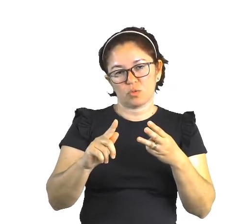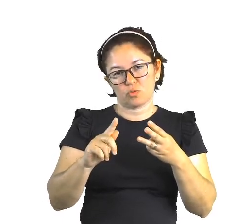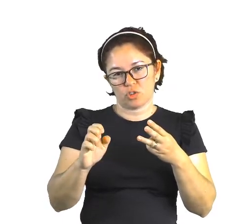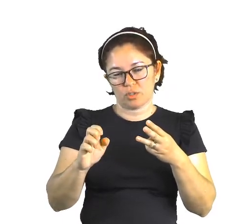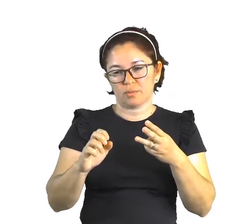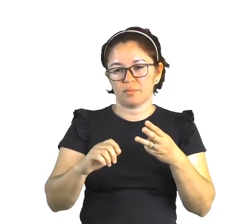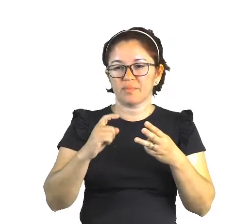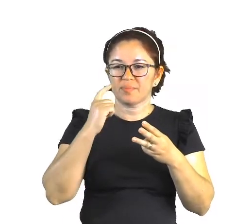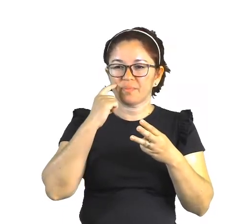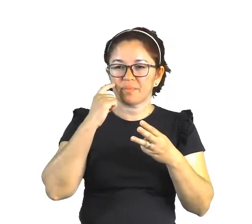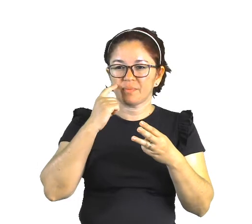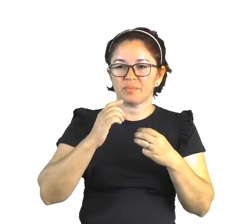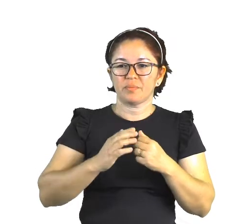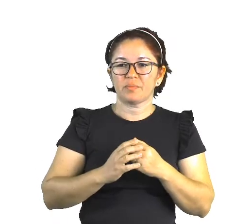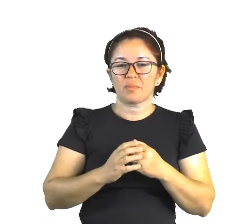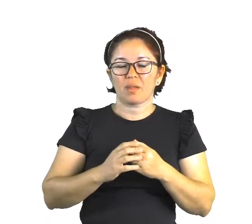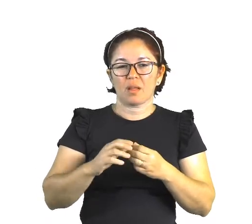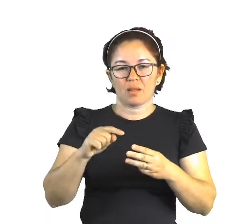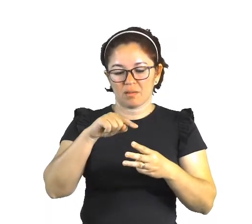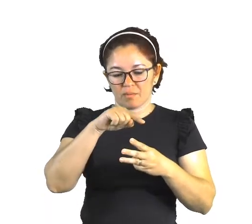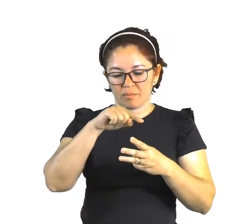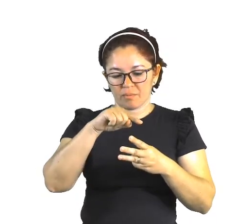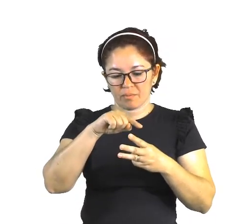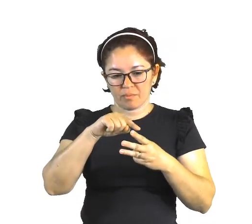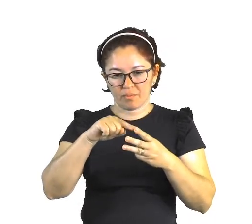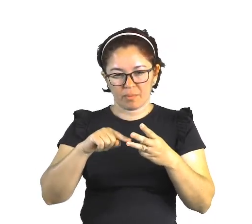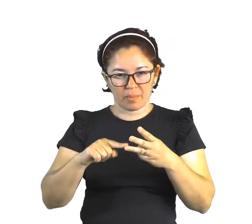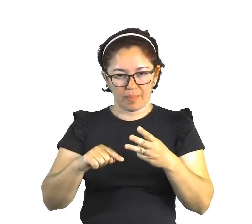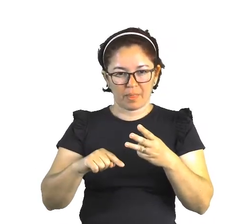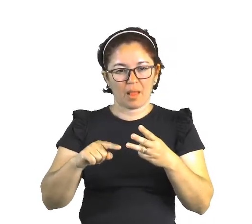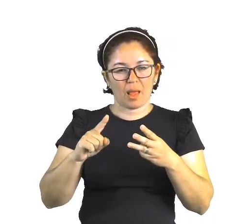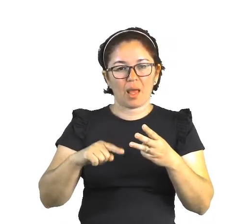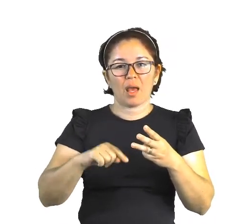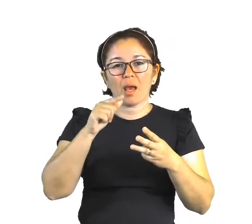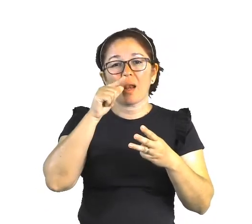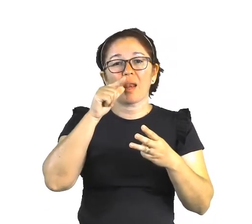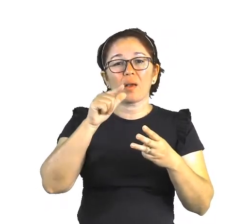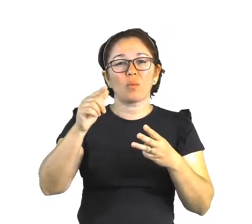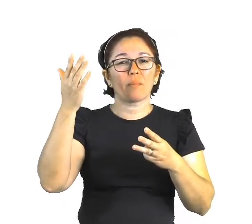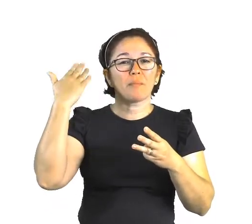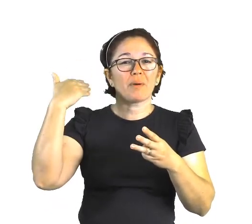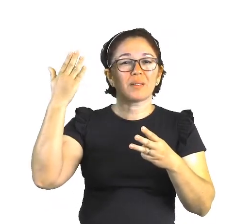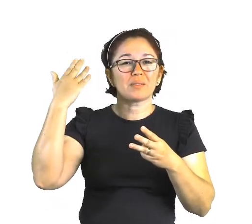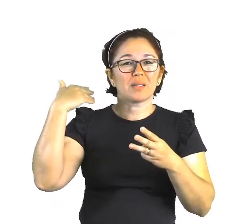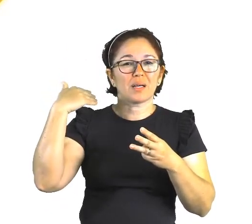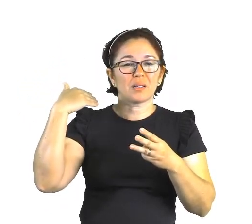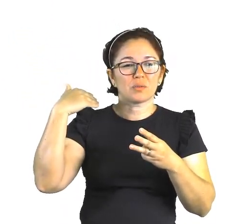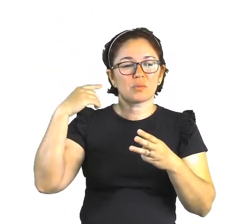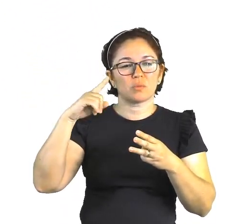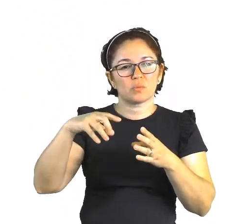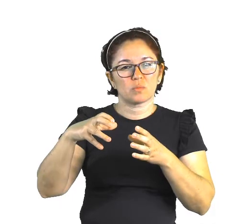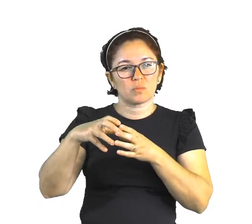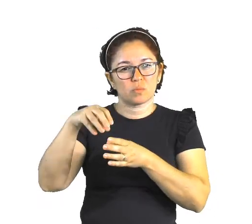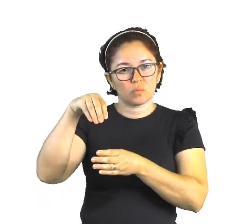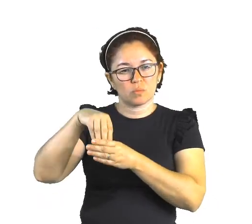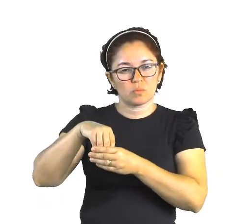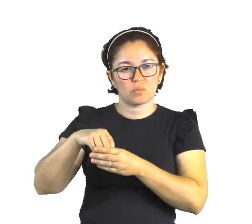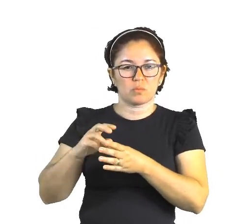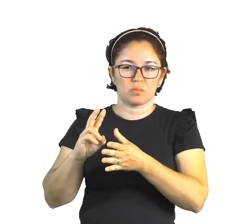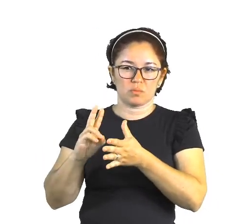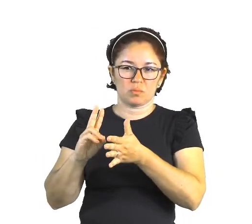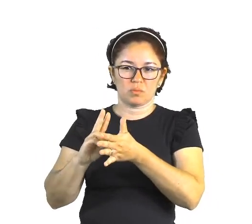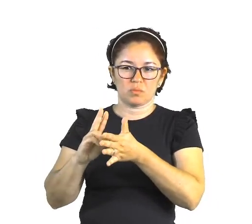matriarcais, dos nossos povos indígenas. O termo Carajá significa